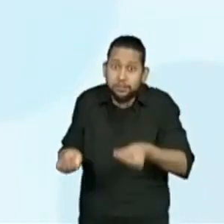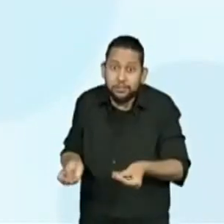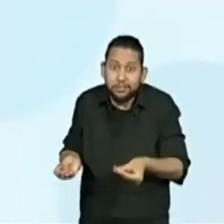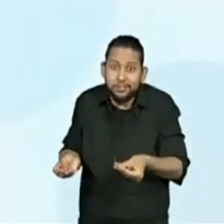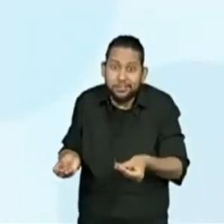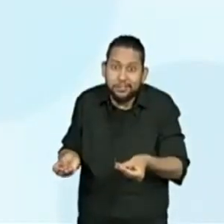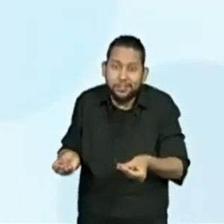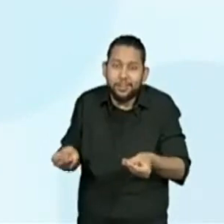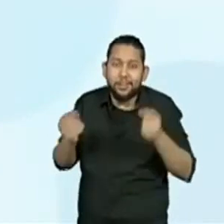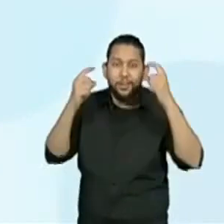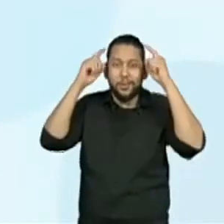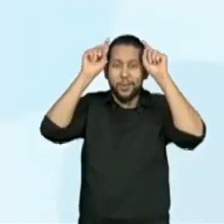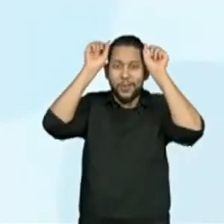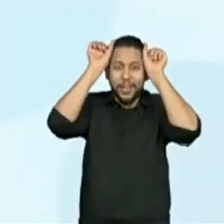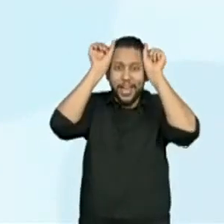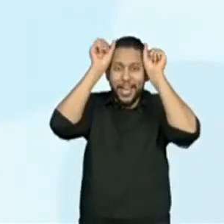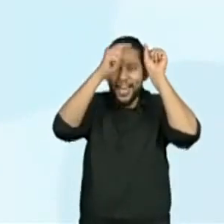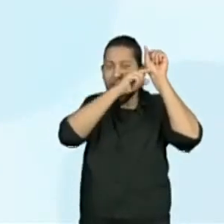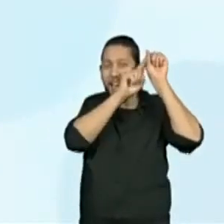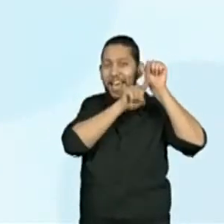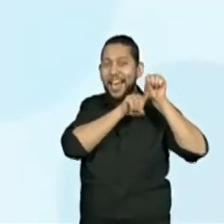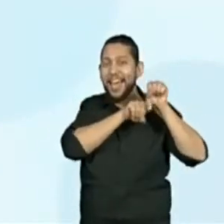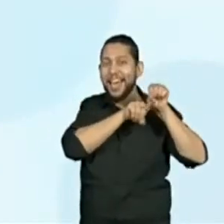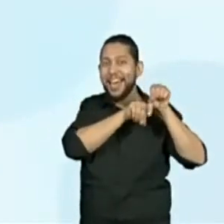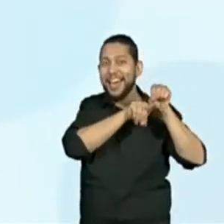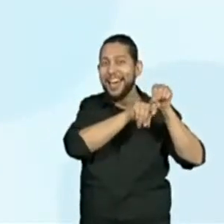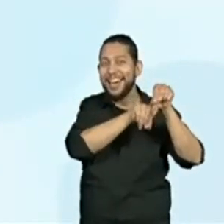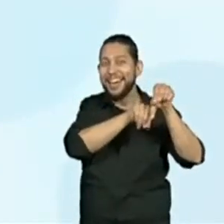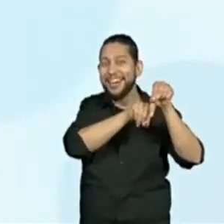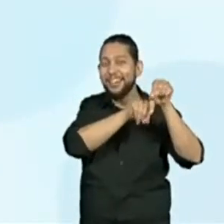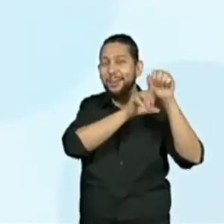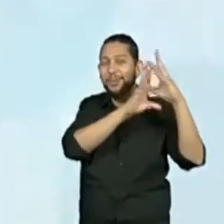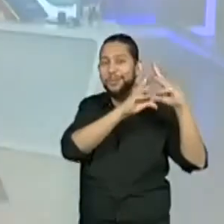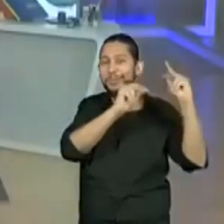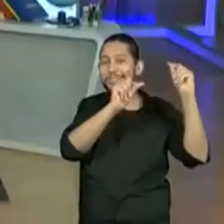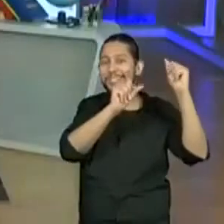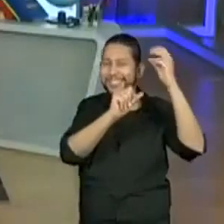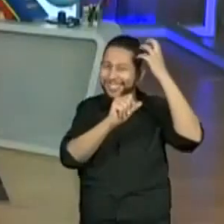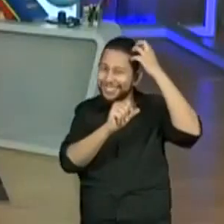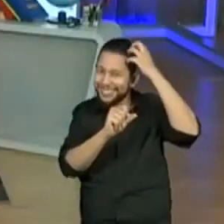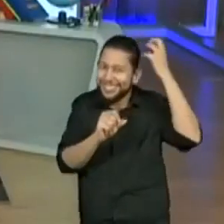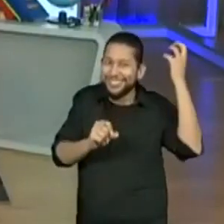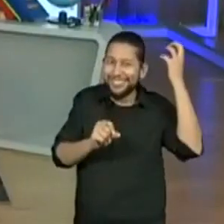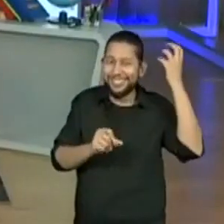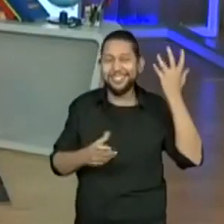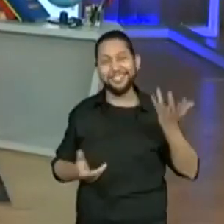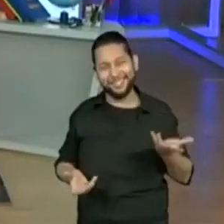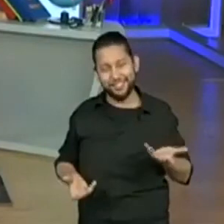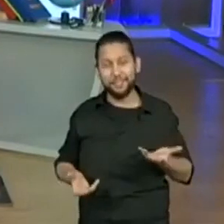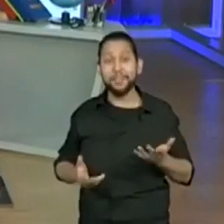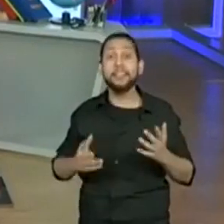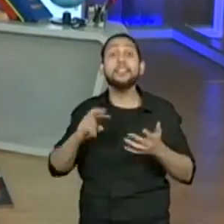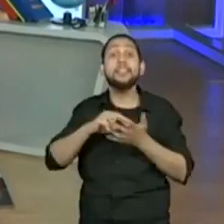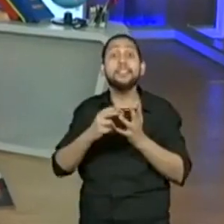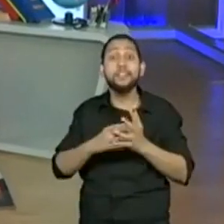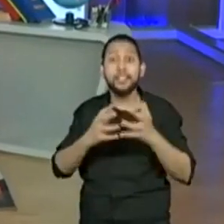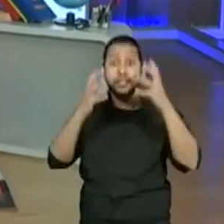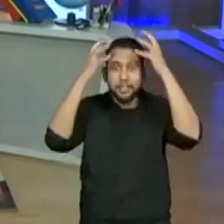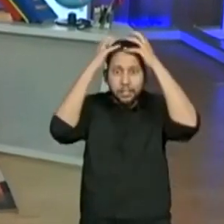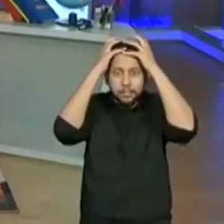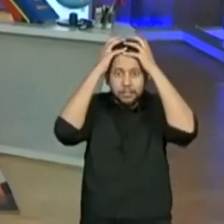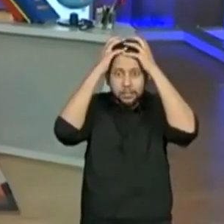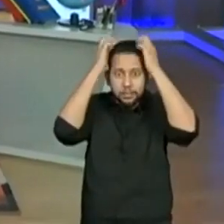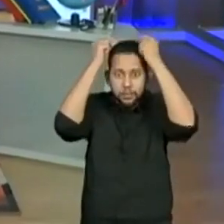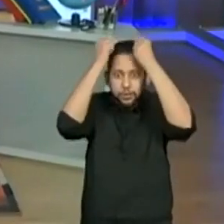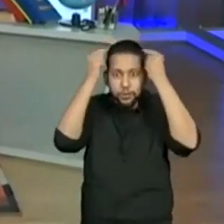é uma forma muito infantil, né? Muito bacana de falar daquilo, da característica que era dele,